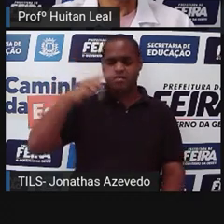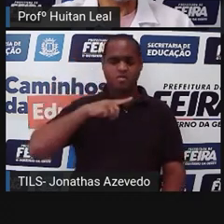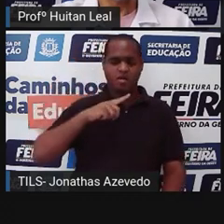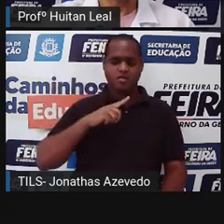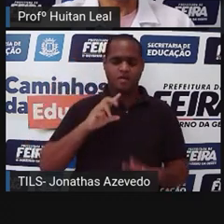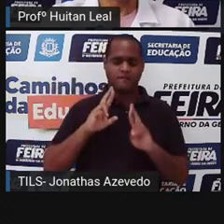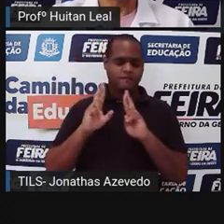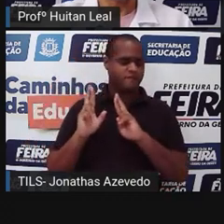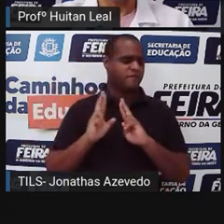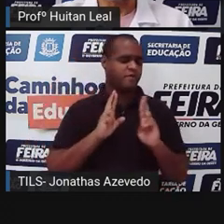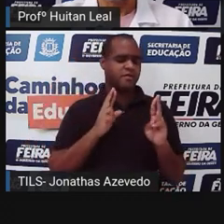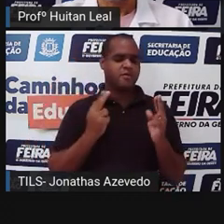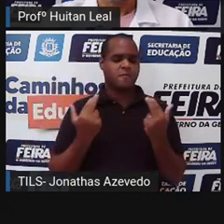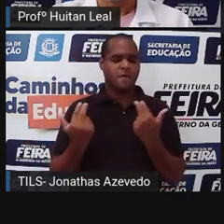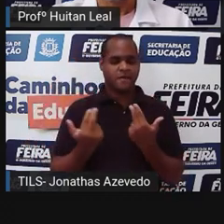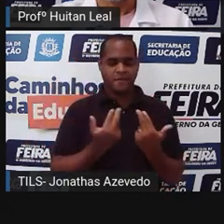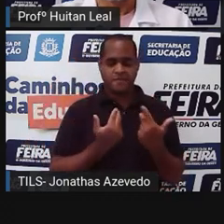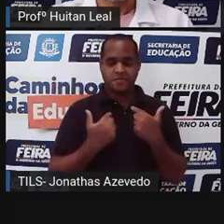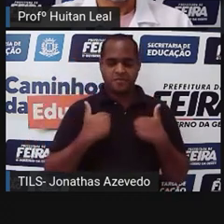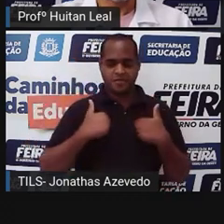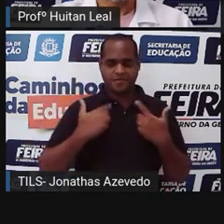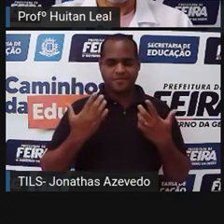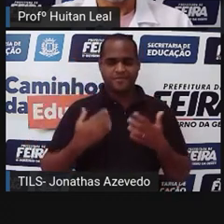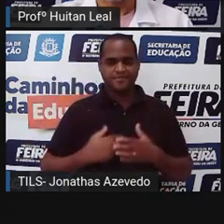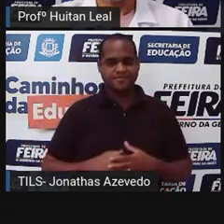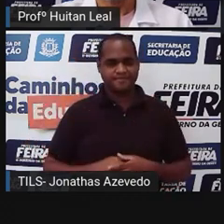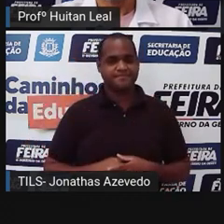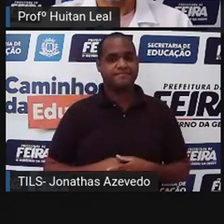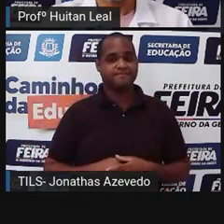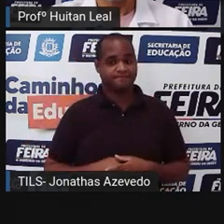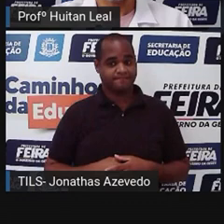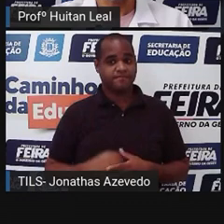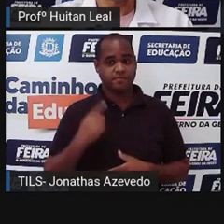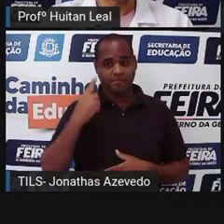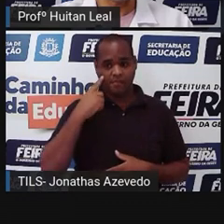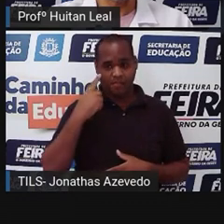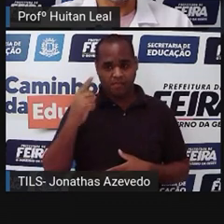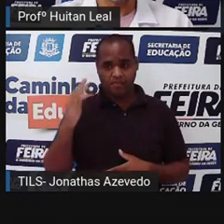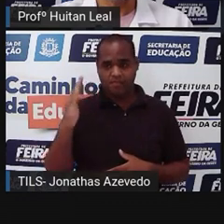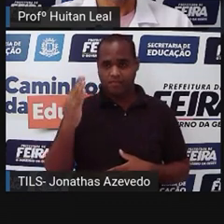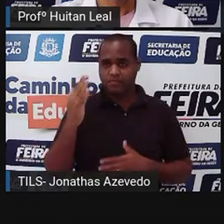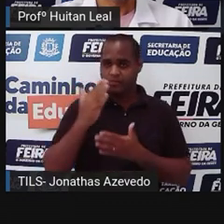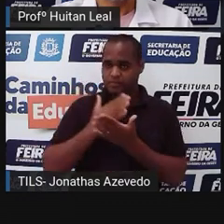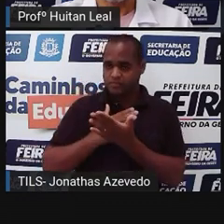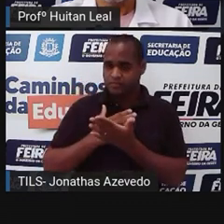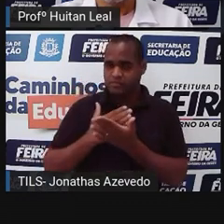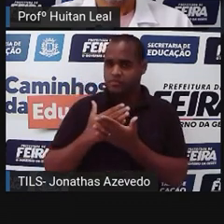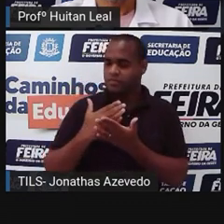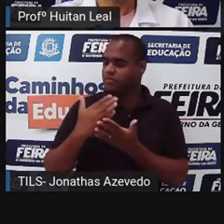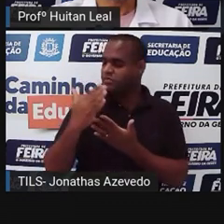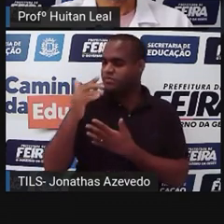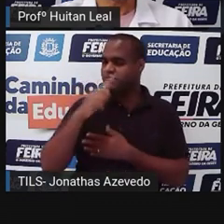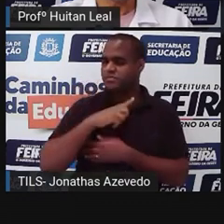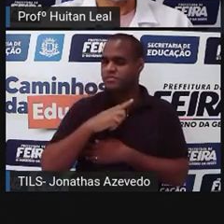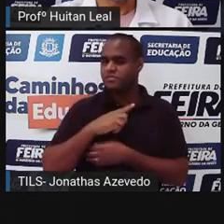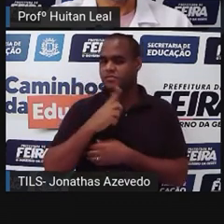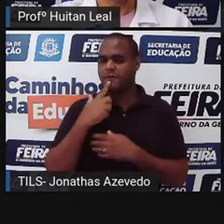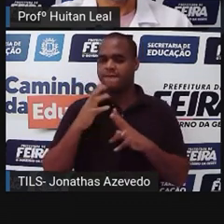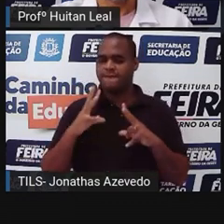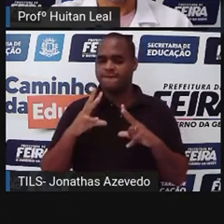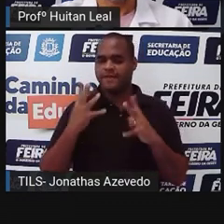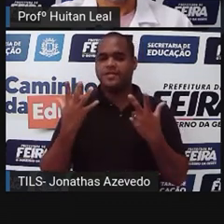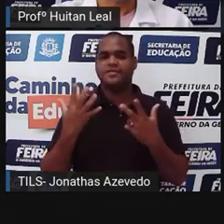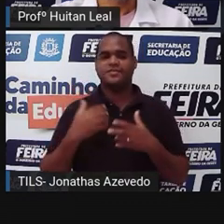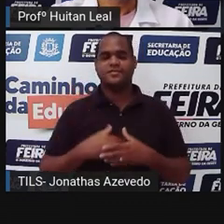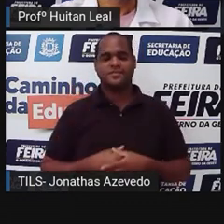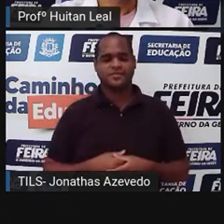respeitável como eu. Então, aqui nessa parte, nós estamos vendo a introdução, não é? do conto fantástico.